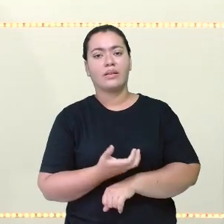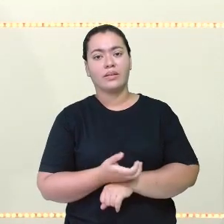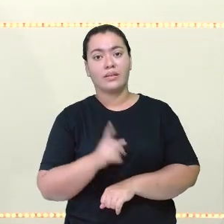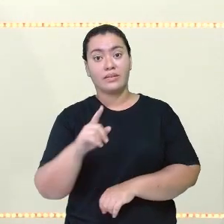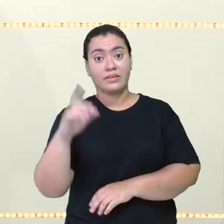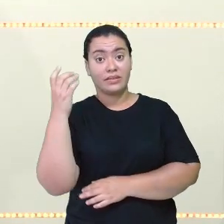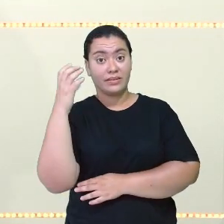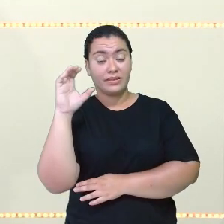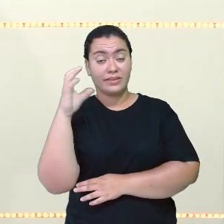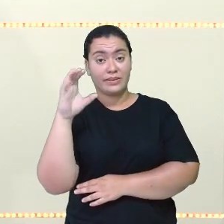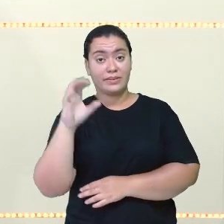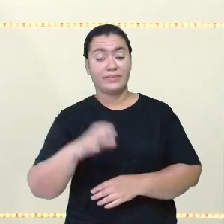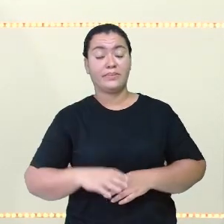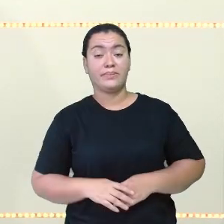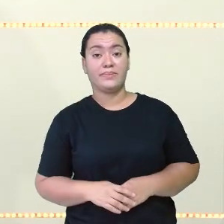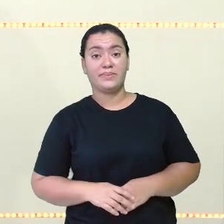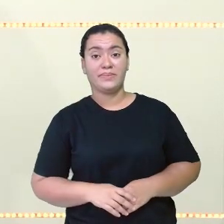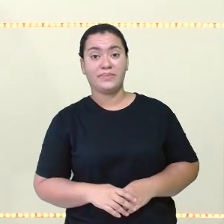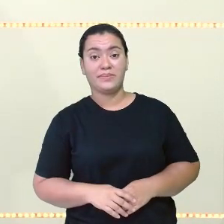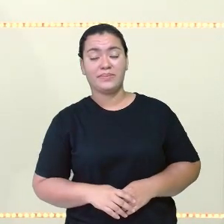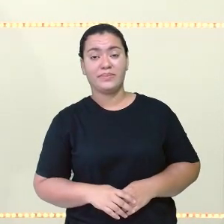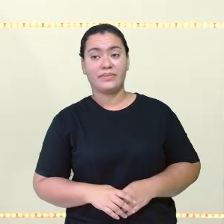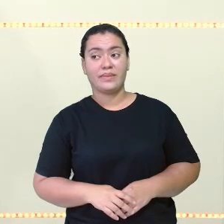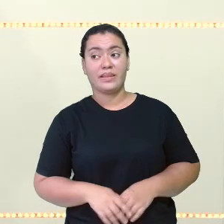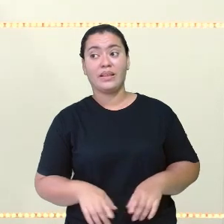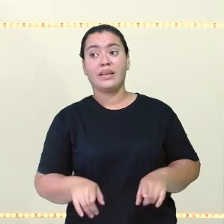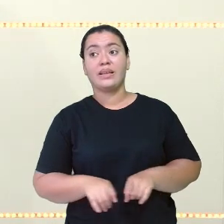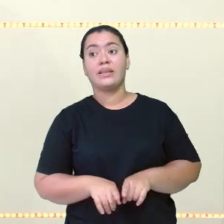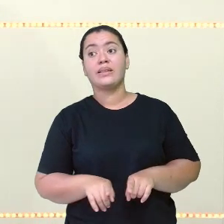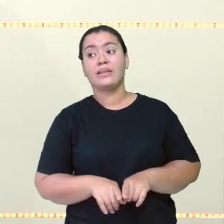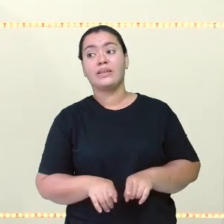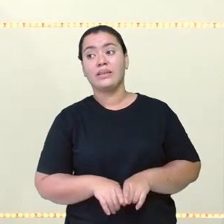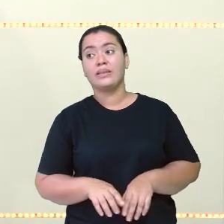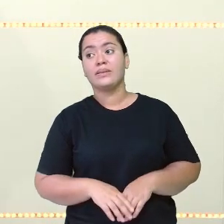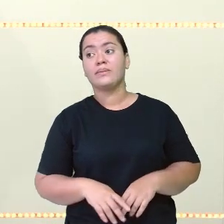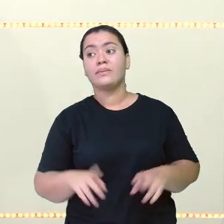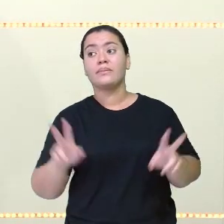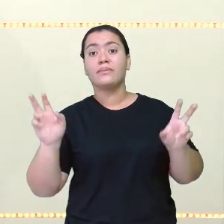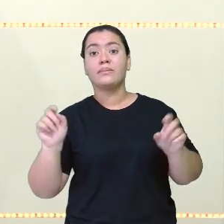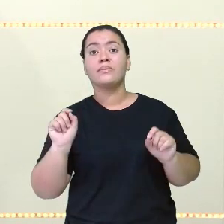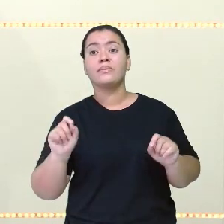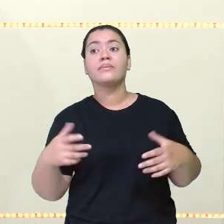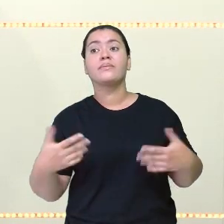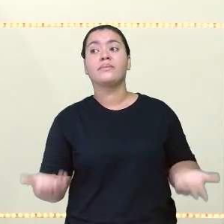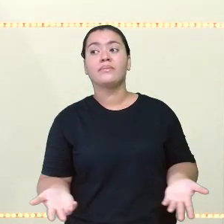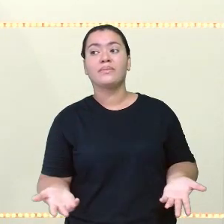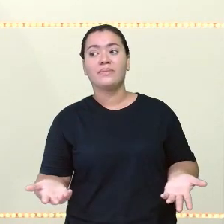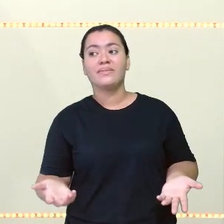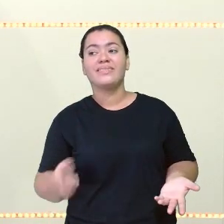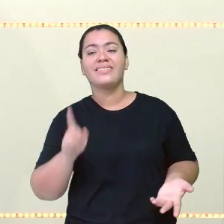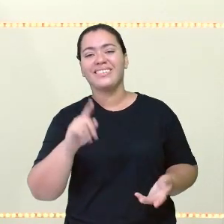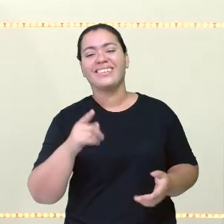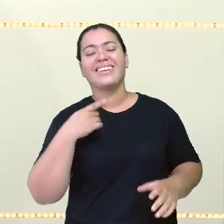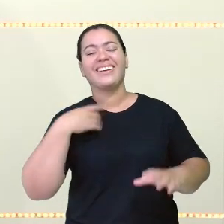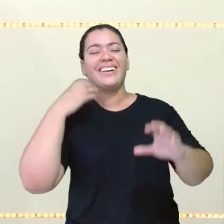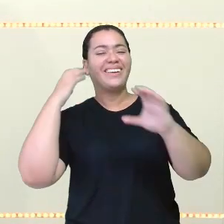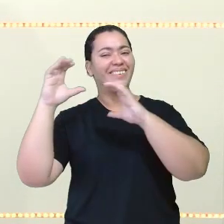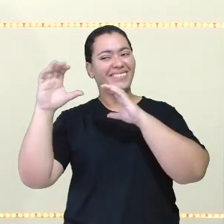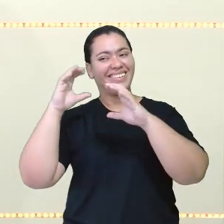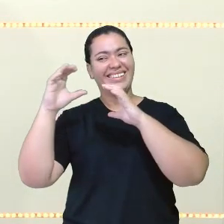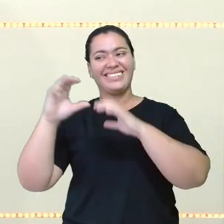Ciências, tá certo? E vamos falar sobre os meios de comunicação